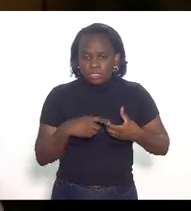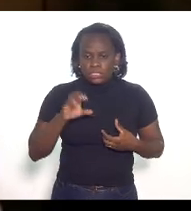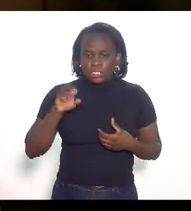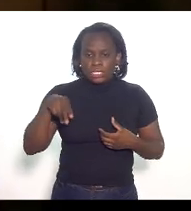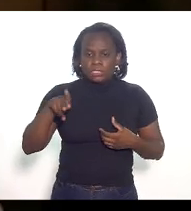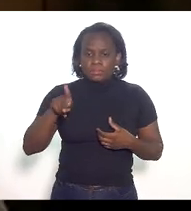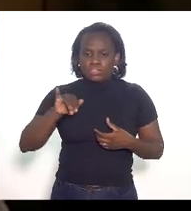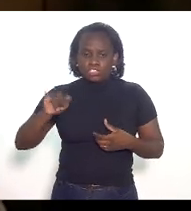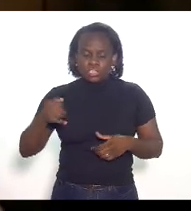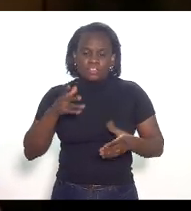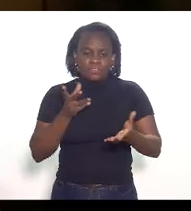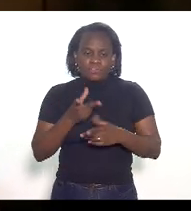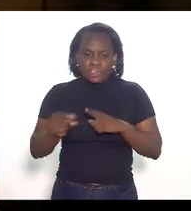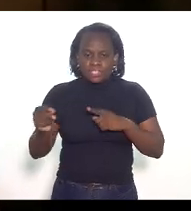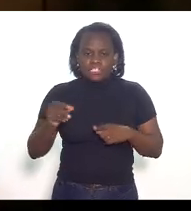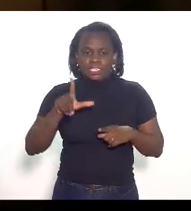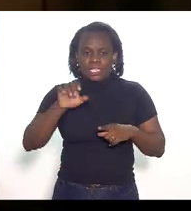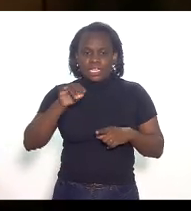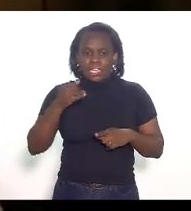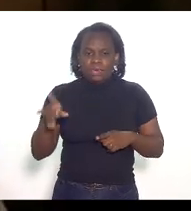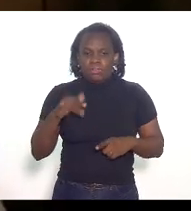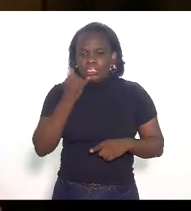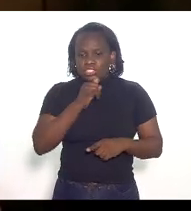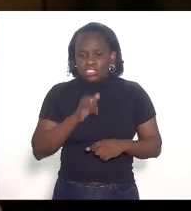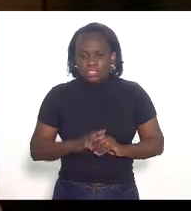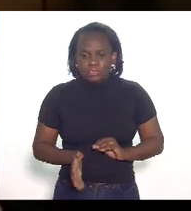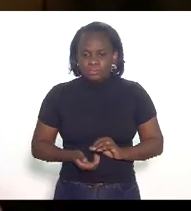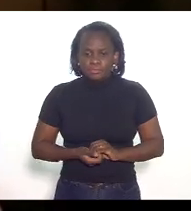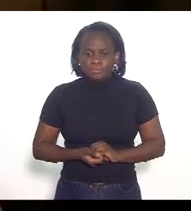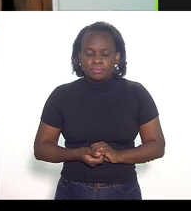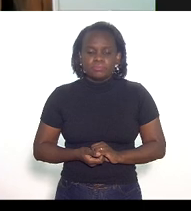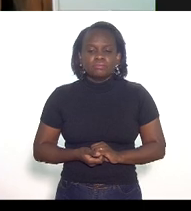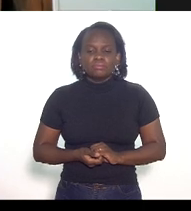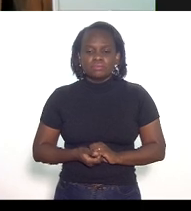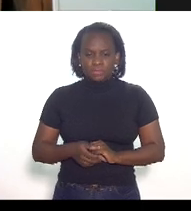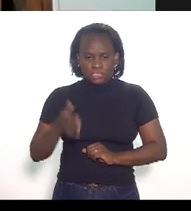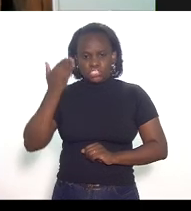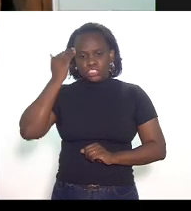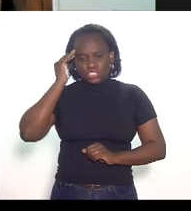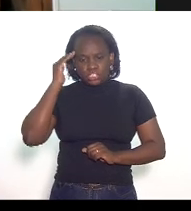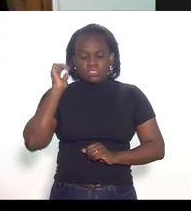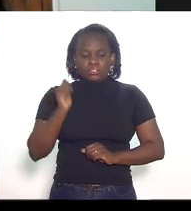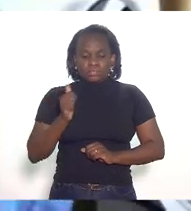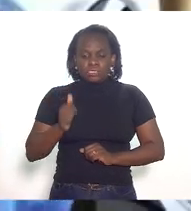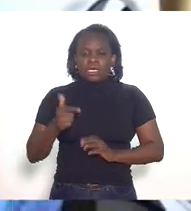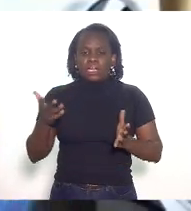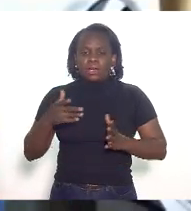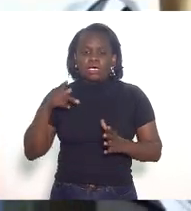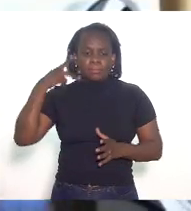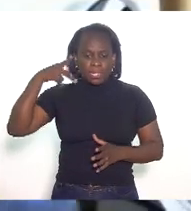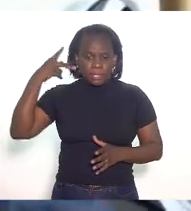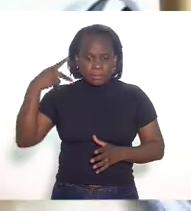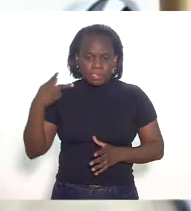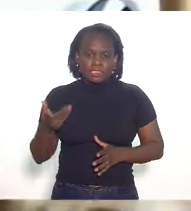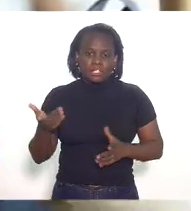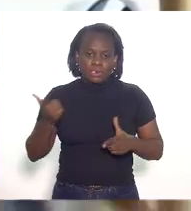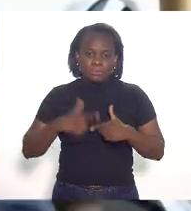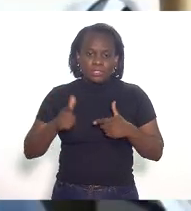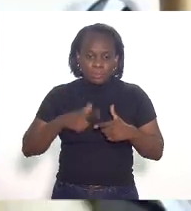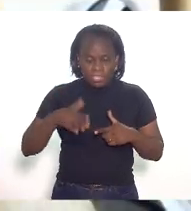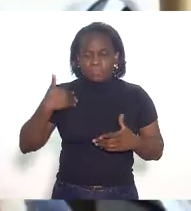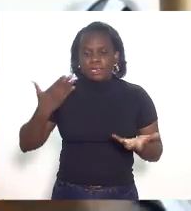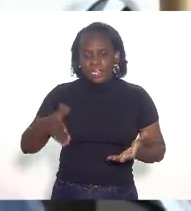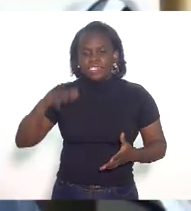vencedor do leilão de energia bom entendi agora a questão é do parlamento nosso problema era